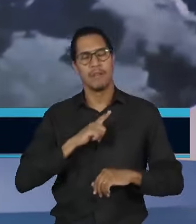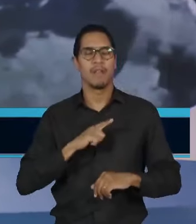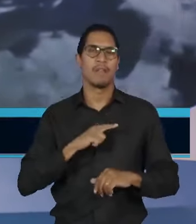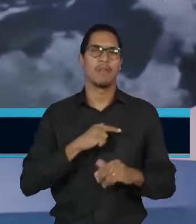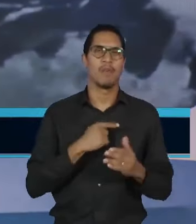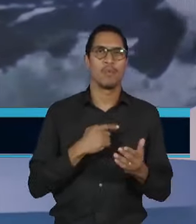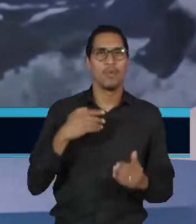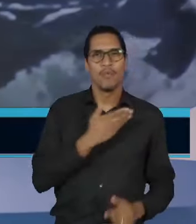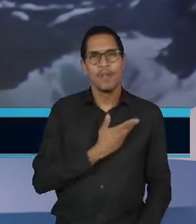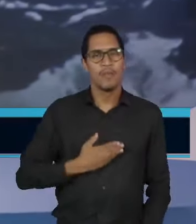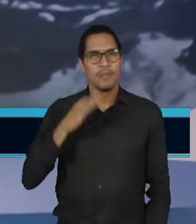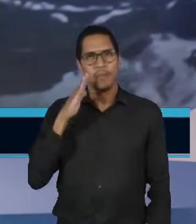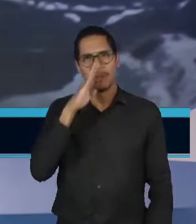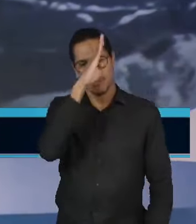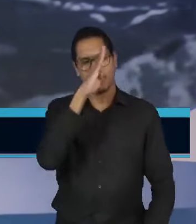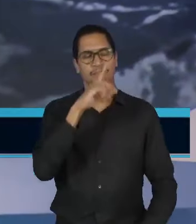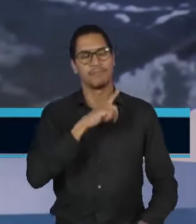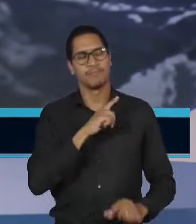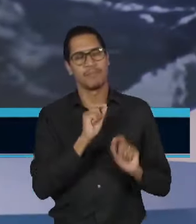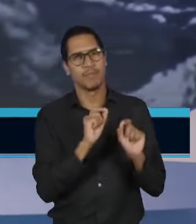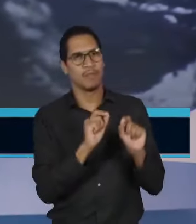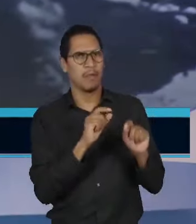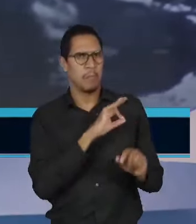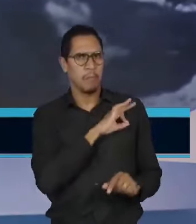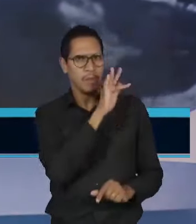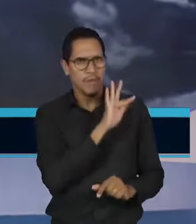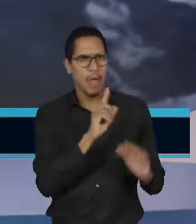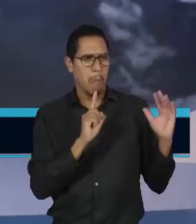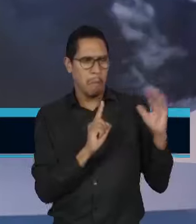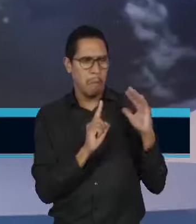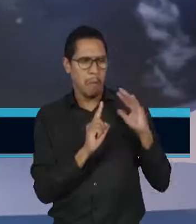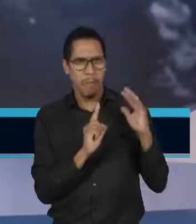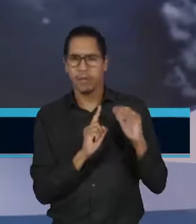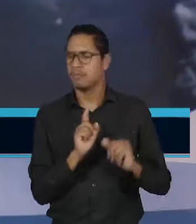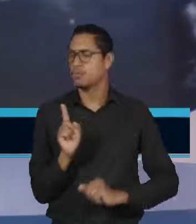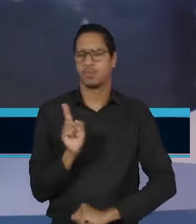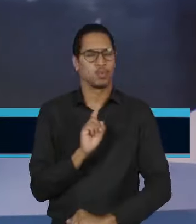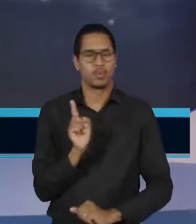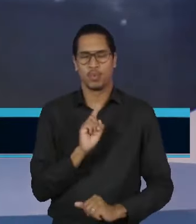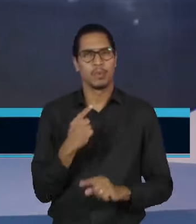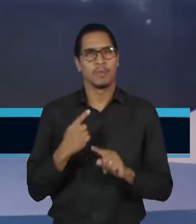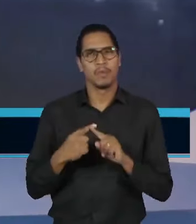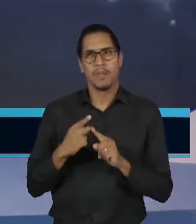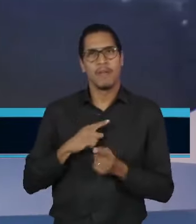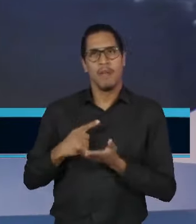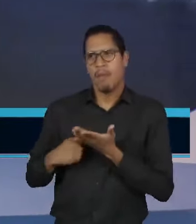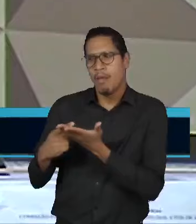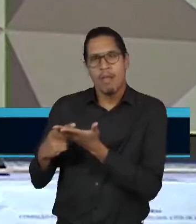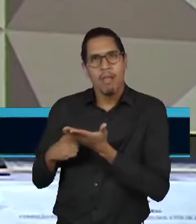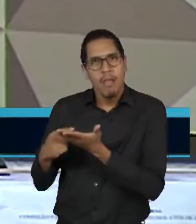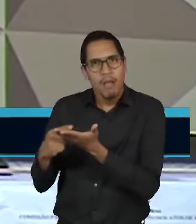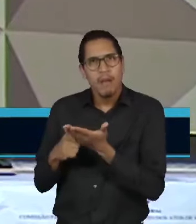ao Supremo Tribunal Federal ter sido coagido pela Polícia Federal a firmar um acordo de delação.